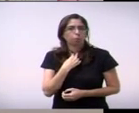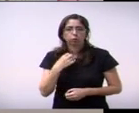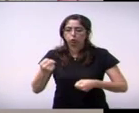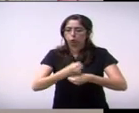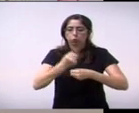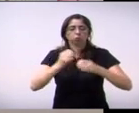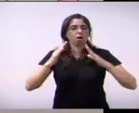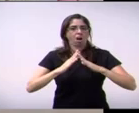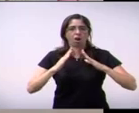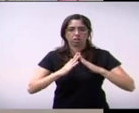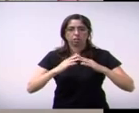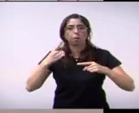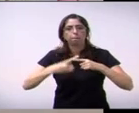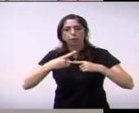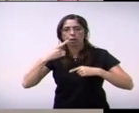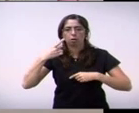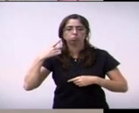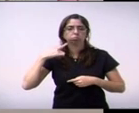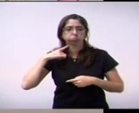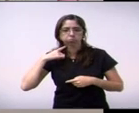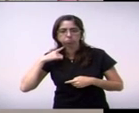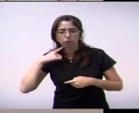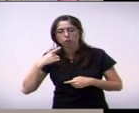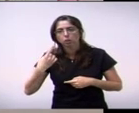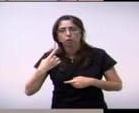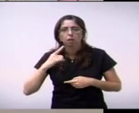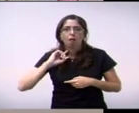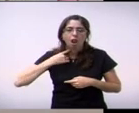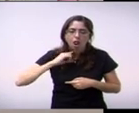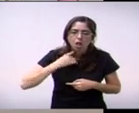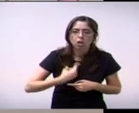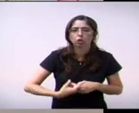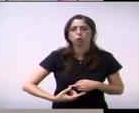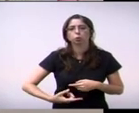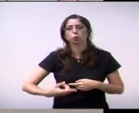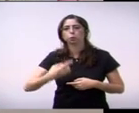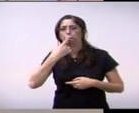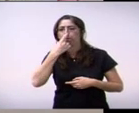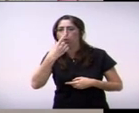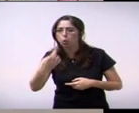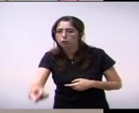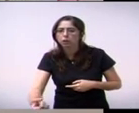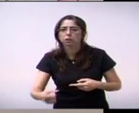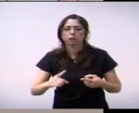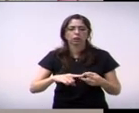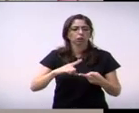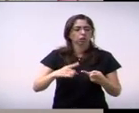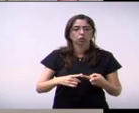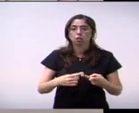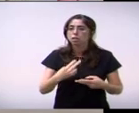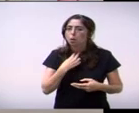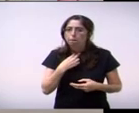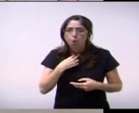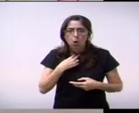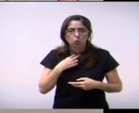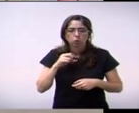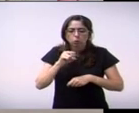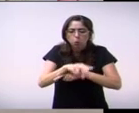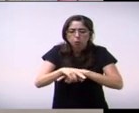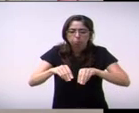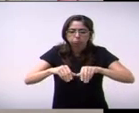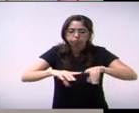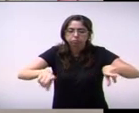da Estação de Tratamento da Estre e hoje vai liberar 6 mil lotes quase 6 vezes mais que o São José